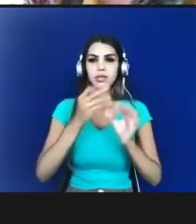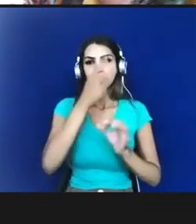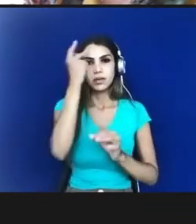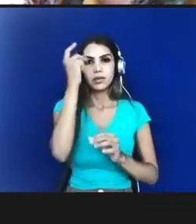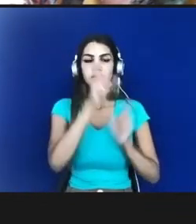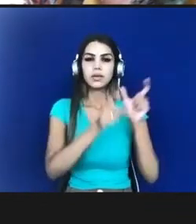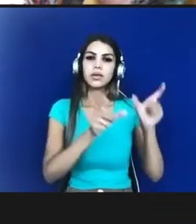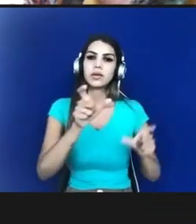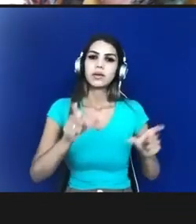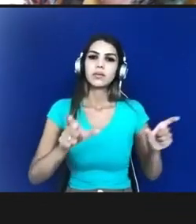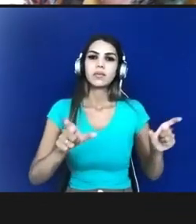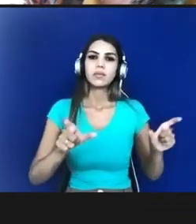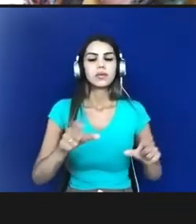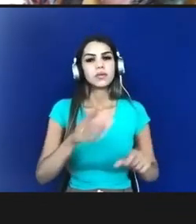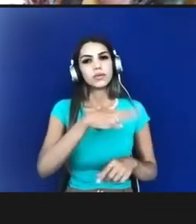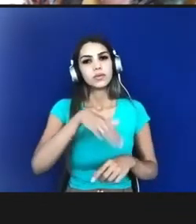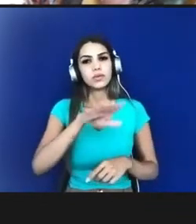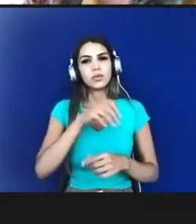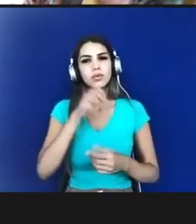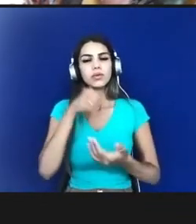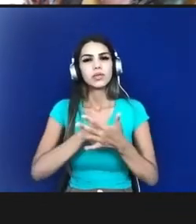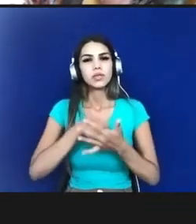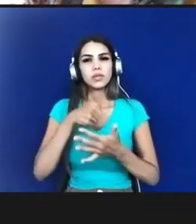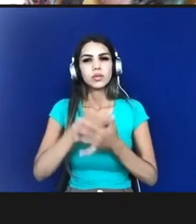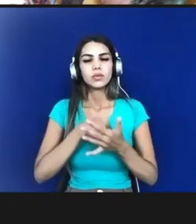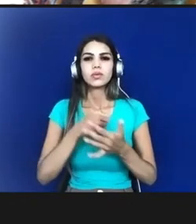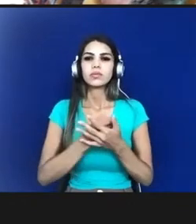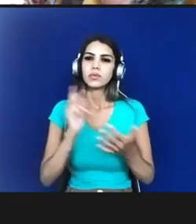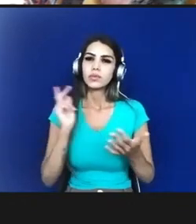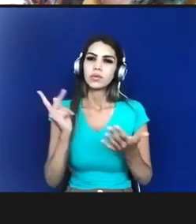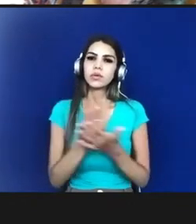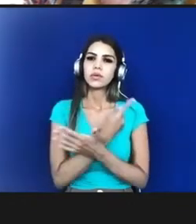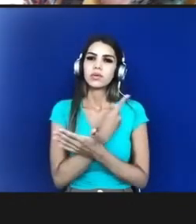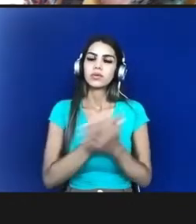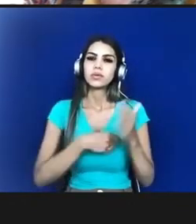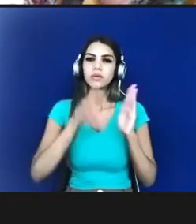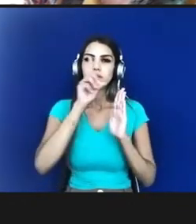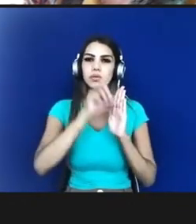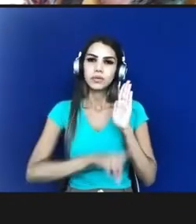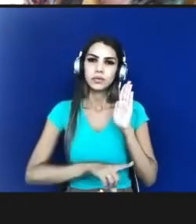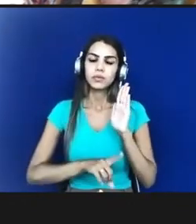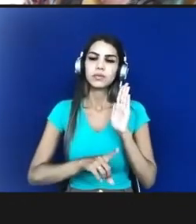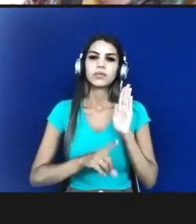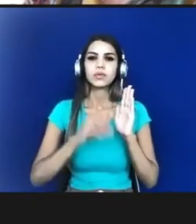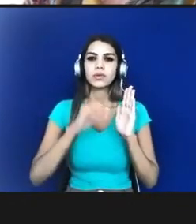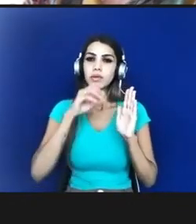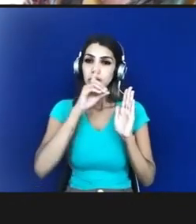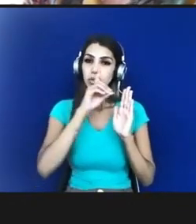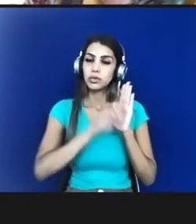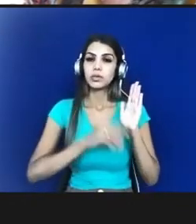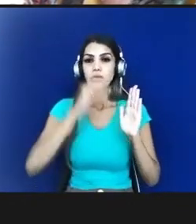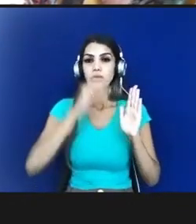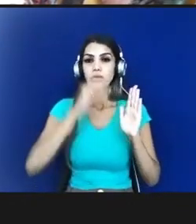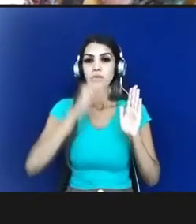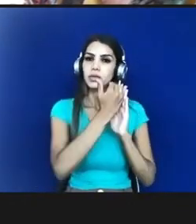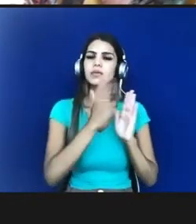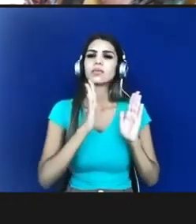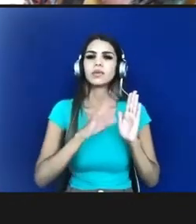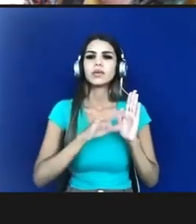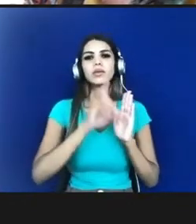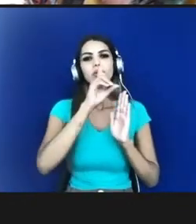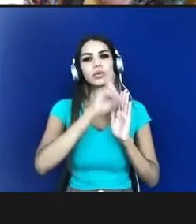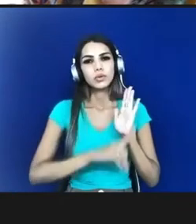lutando pela realização dos seus dos seus próprios direitos né lembrando que a realização dos próprios direitos só é uma